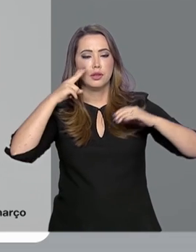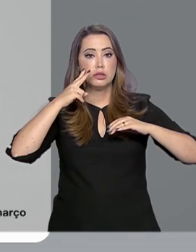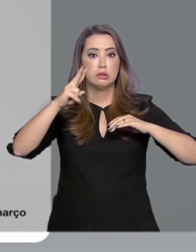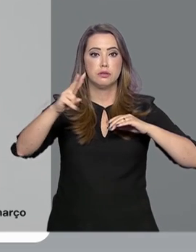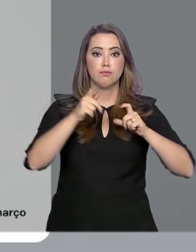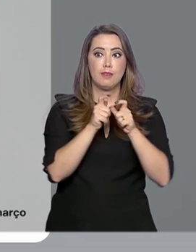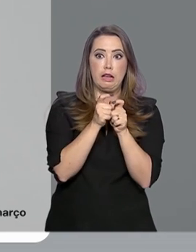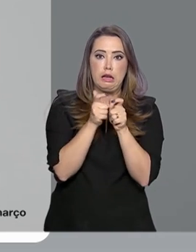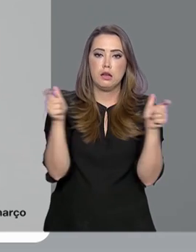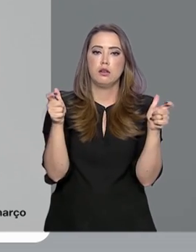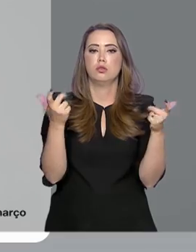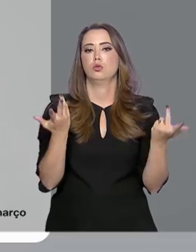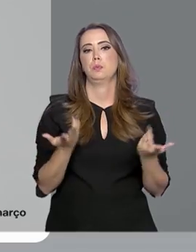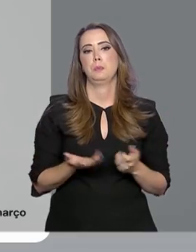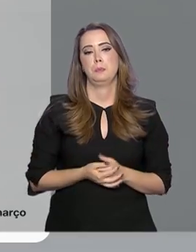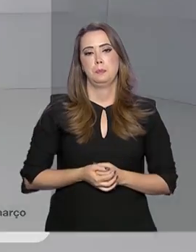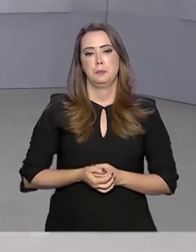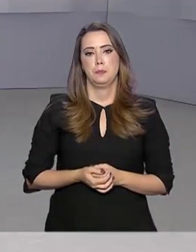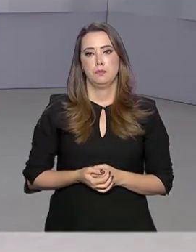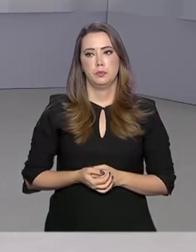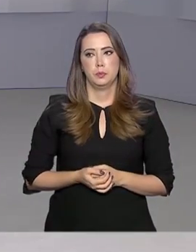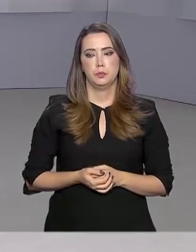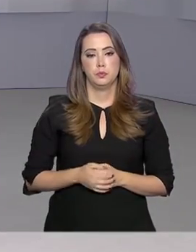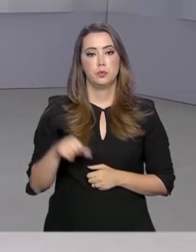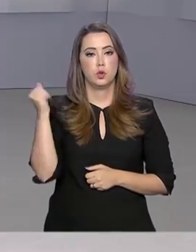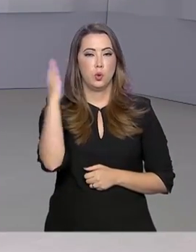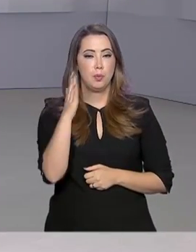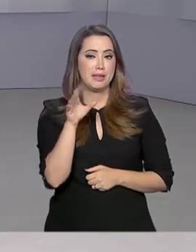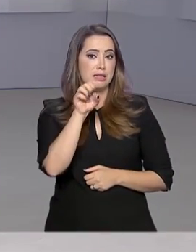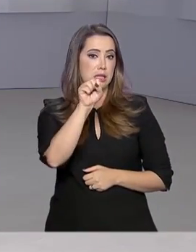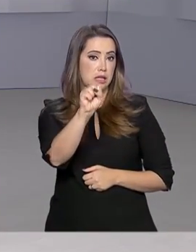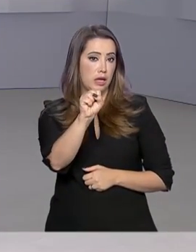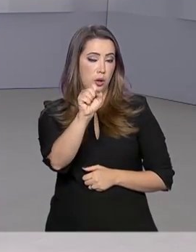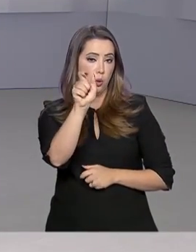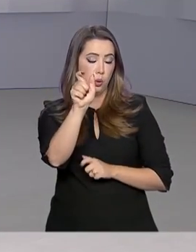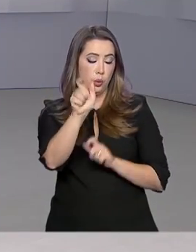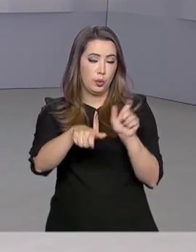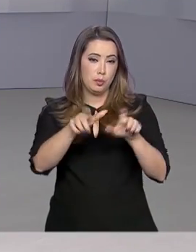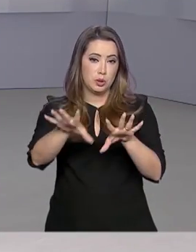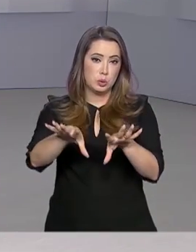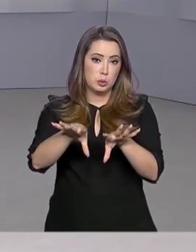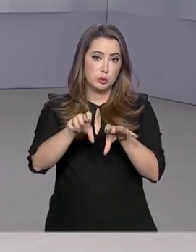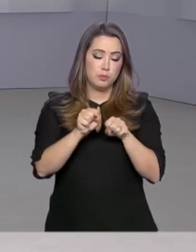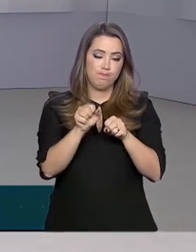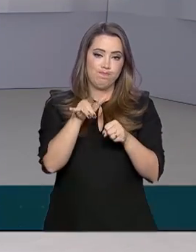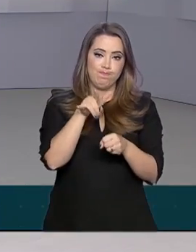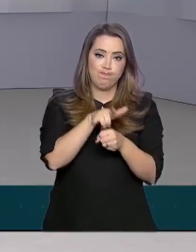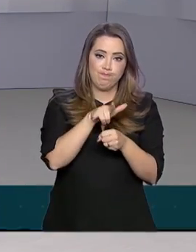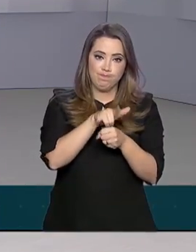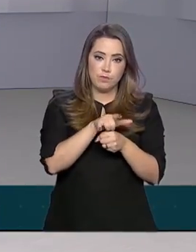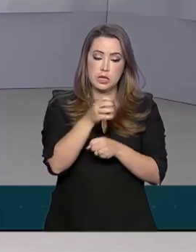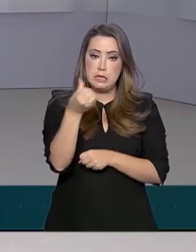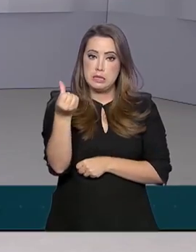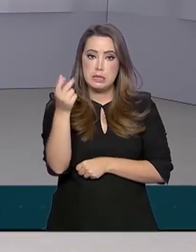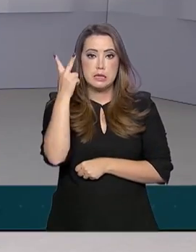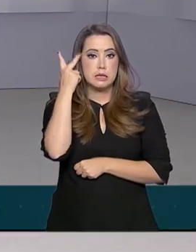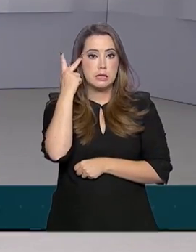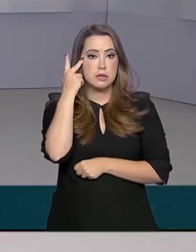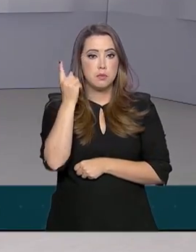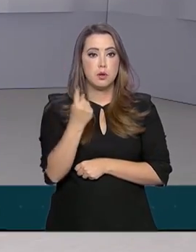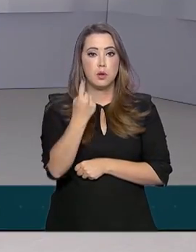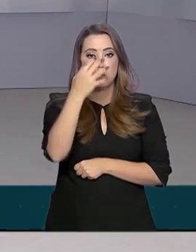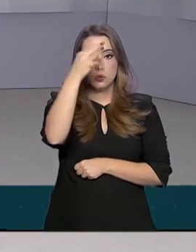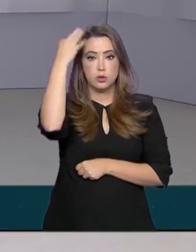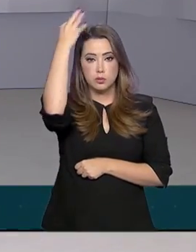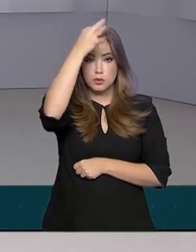de grande intensidade. O Brasil tem oito casos confirmados do novo coronavírus, seis em São Paulo, um no